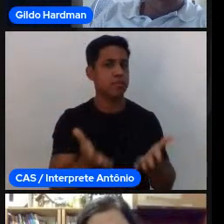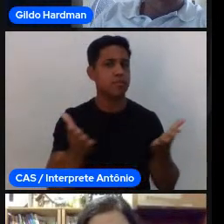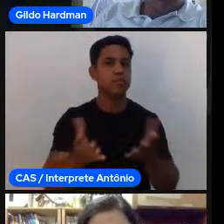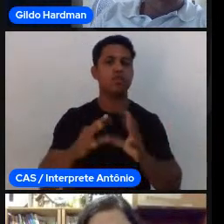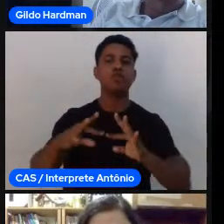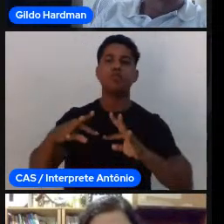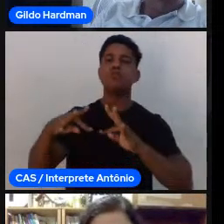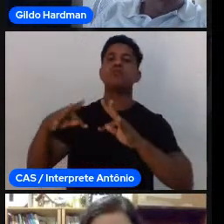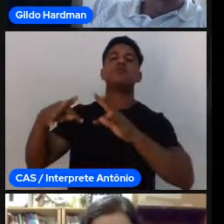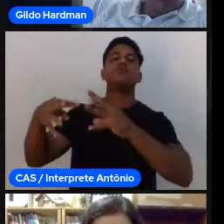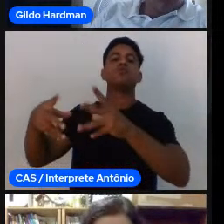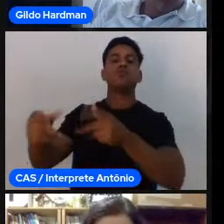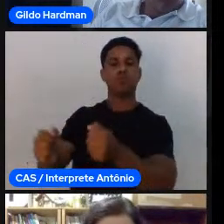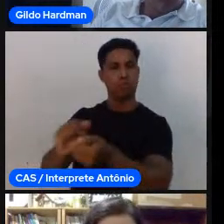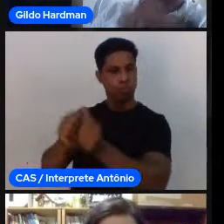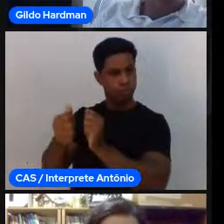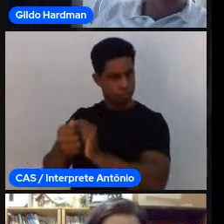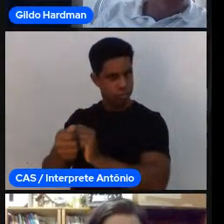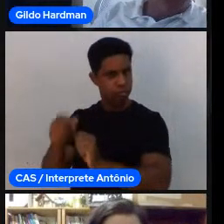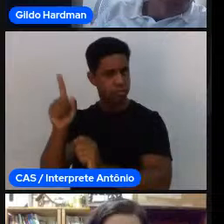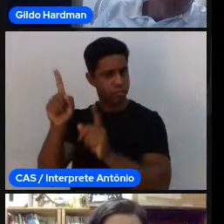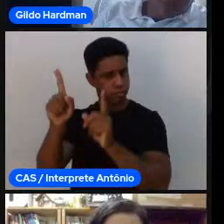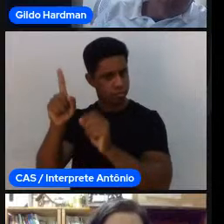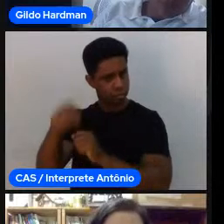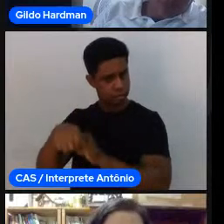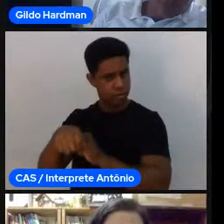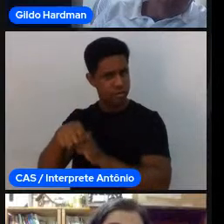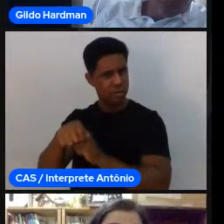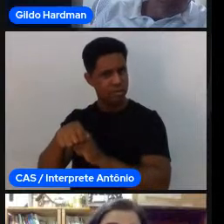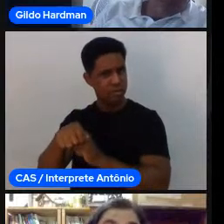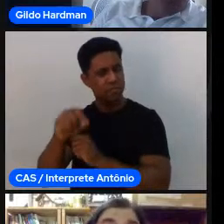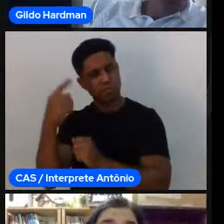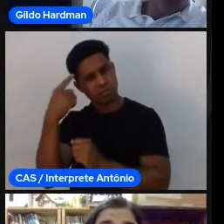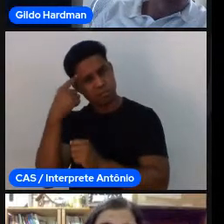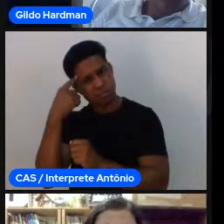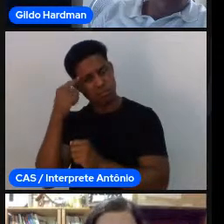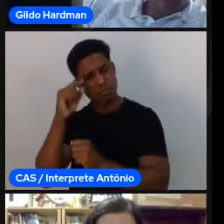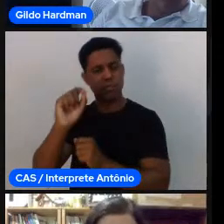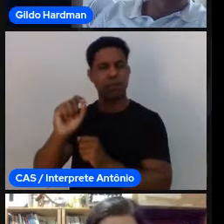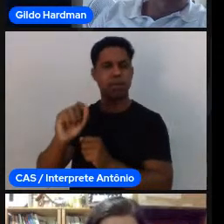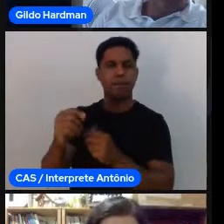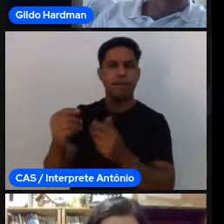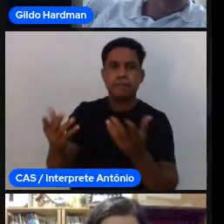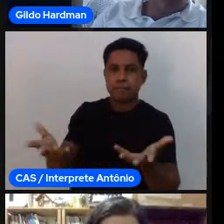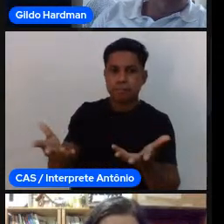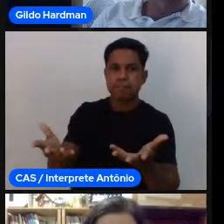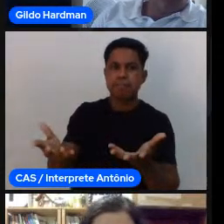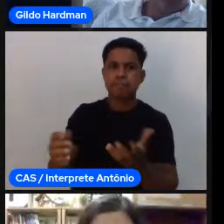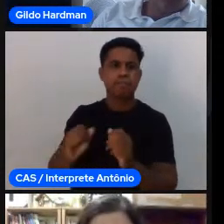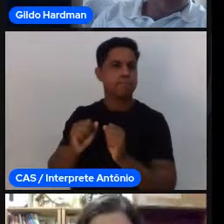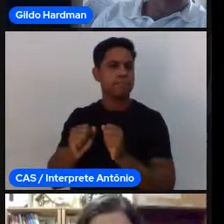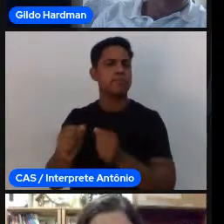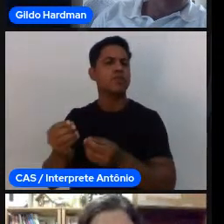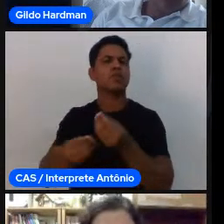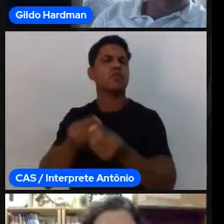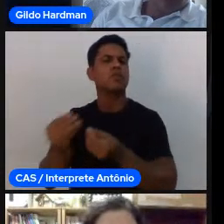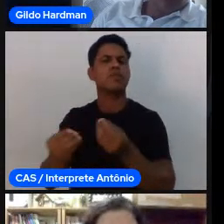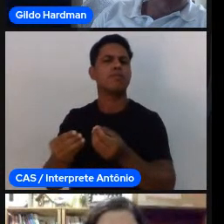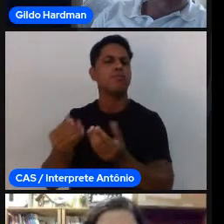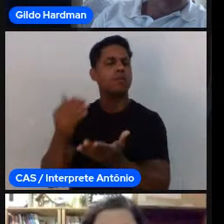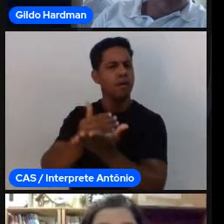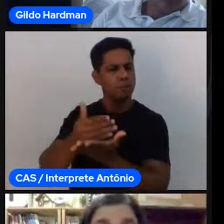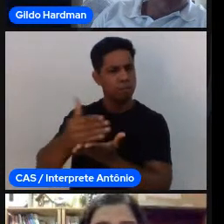composições mais específicas a partir desses determinantes, ou dessas invariantes, como a gente chama, a partir desse